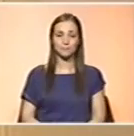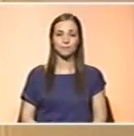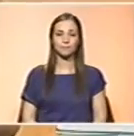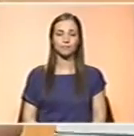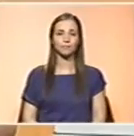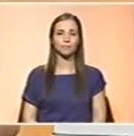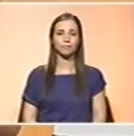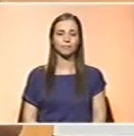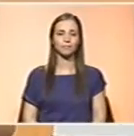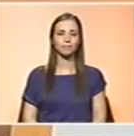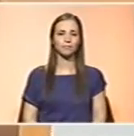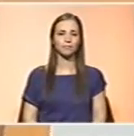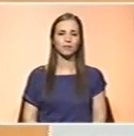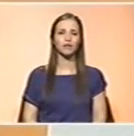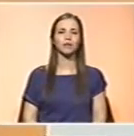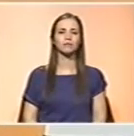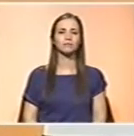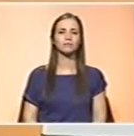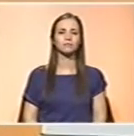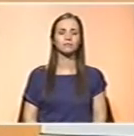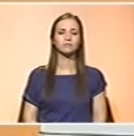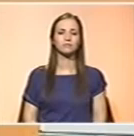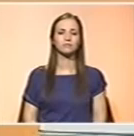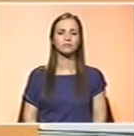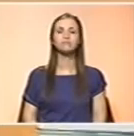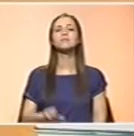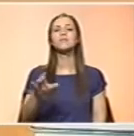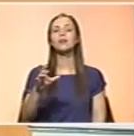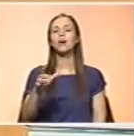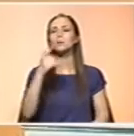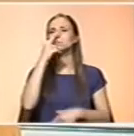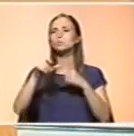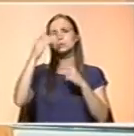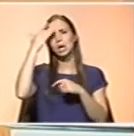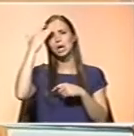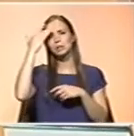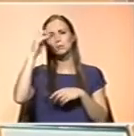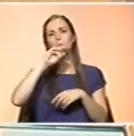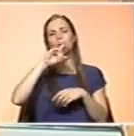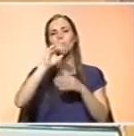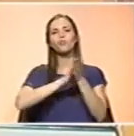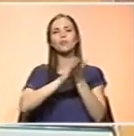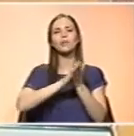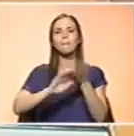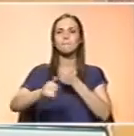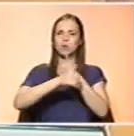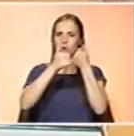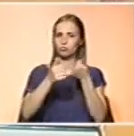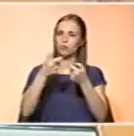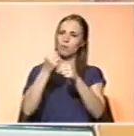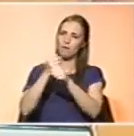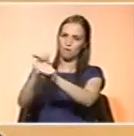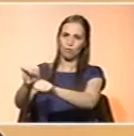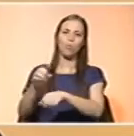Qual é a pessoa... Quais são as pessoas, Marta, que em seu entender podem ser mais beneficiadas com o vosso tipo de trabalho?